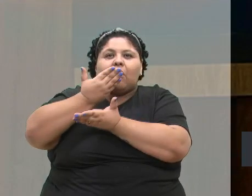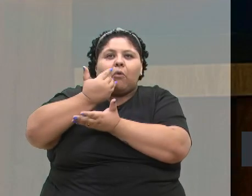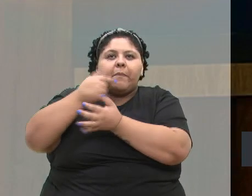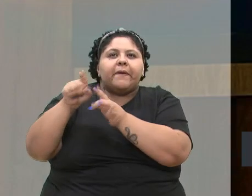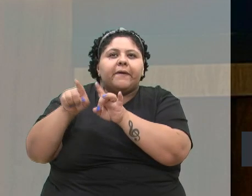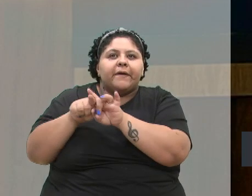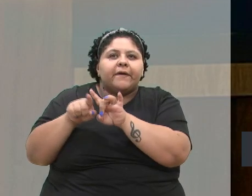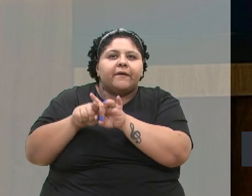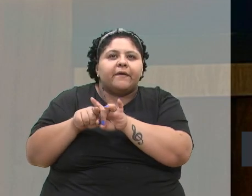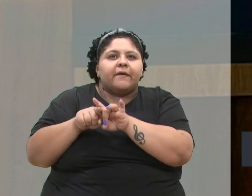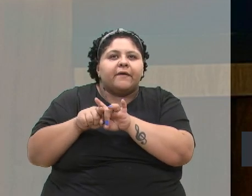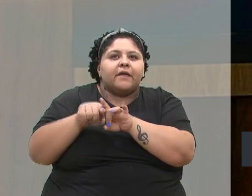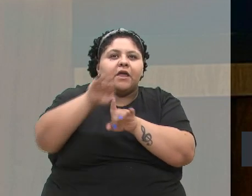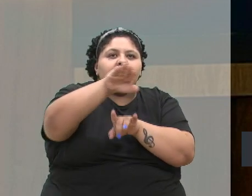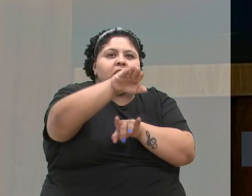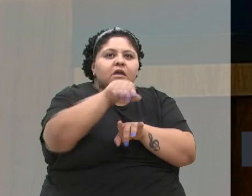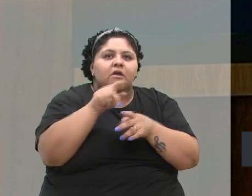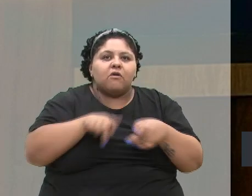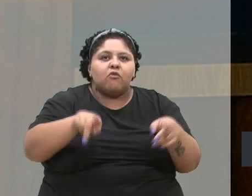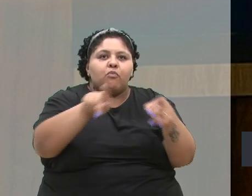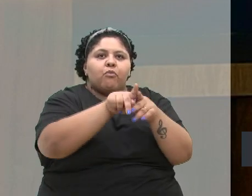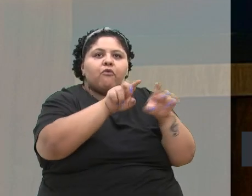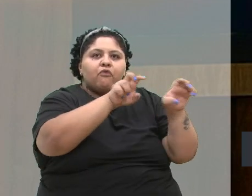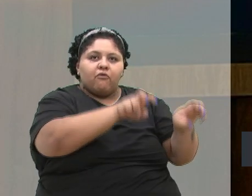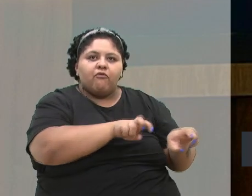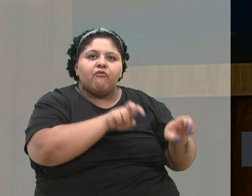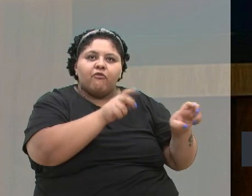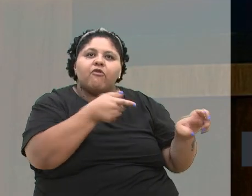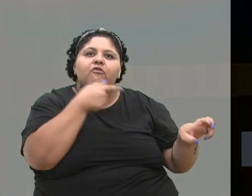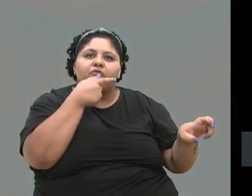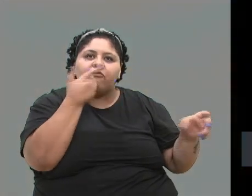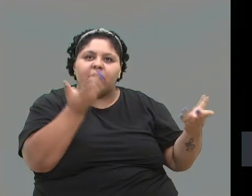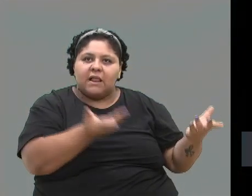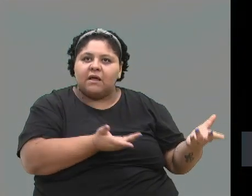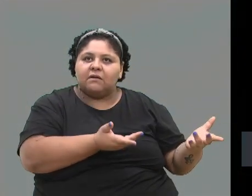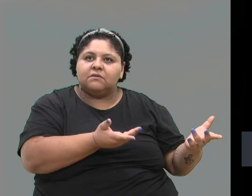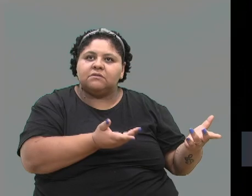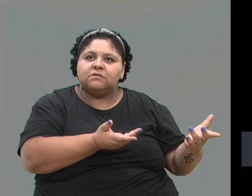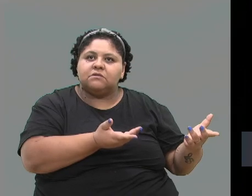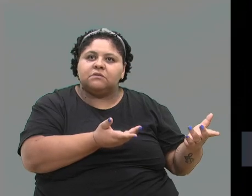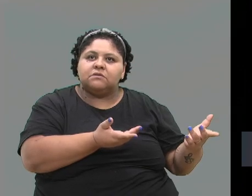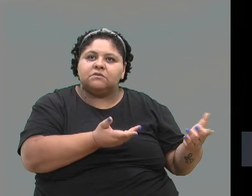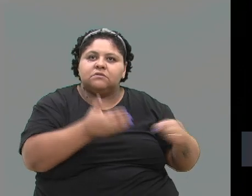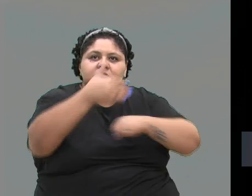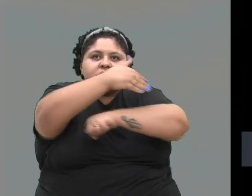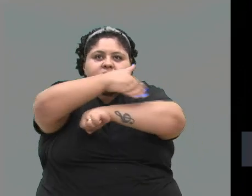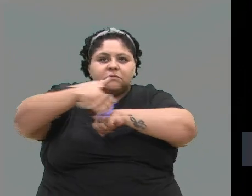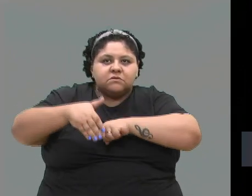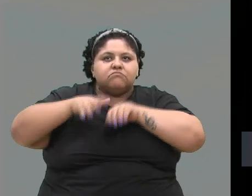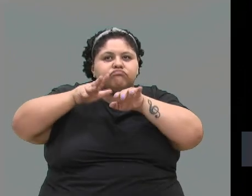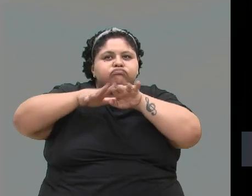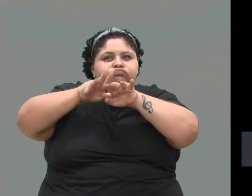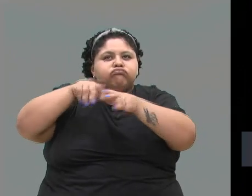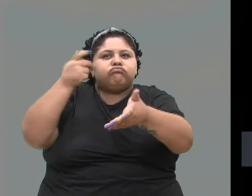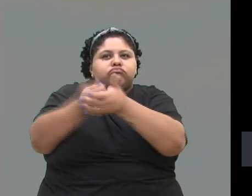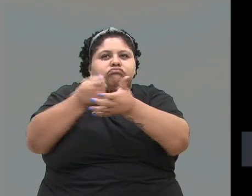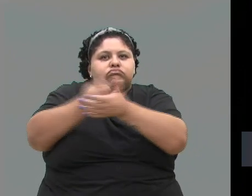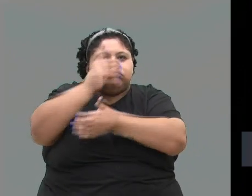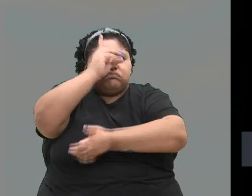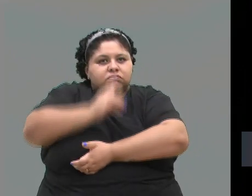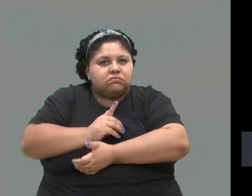e onde eu convoquei o povo do interior que se manifestasse, que fosse às ruas, que lutasse pelos seus direitos.